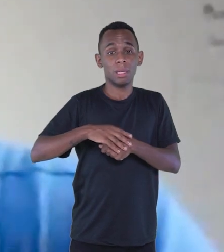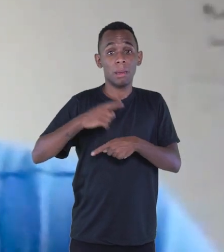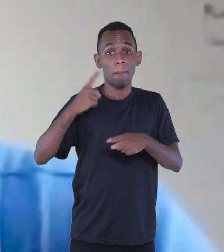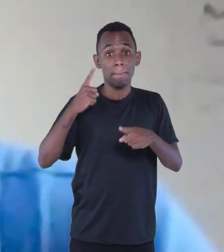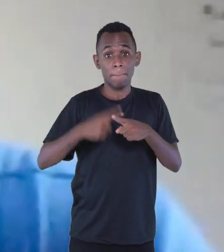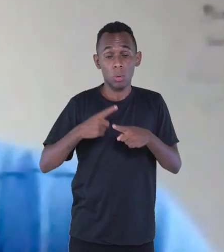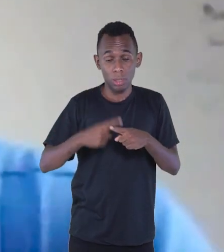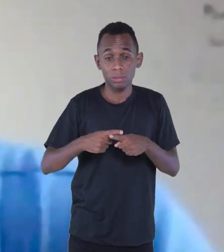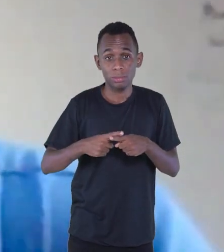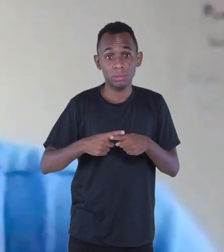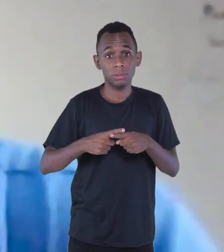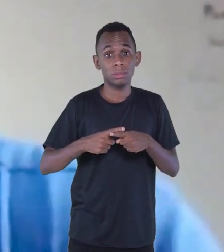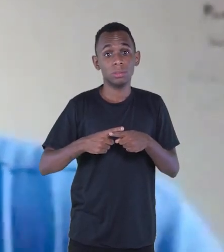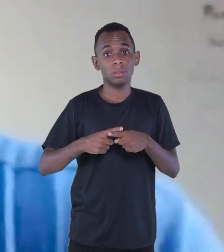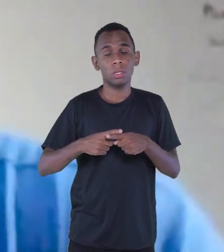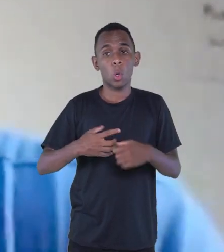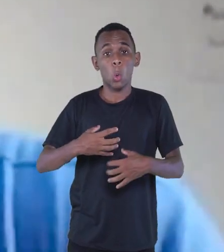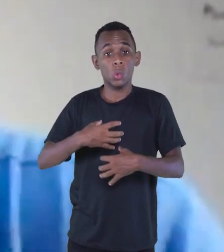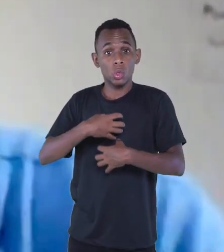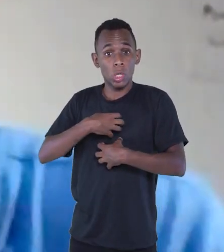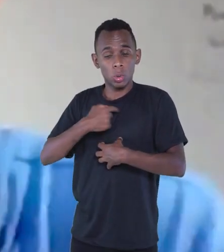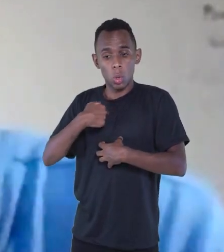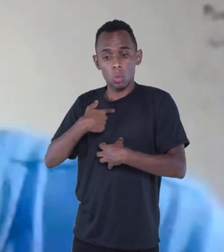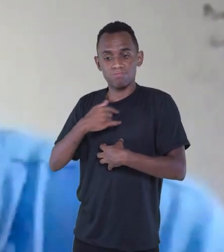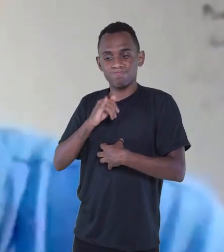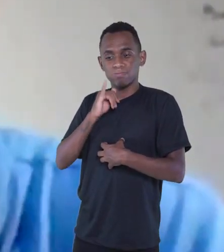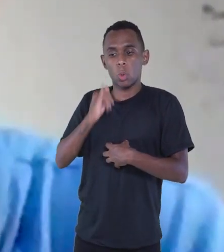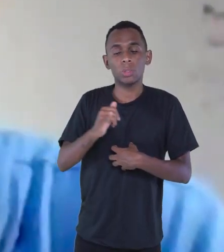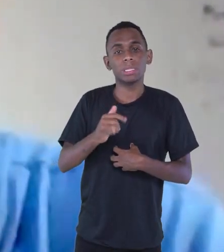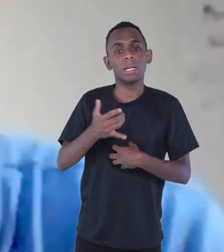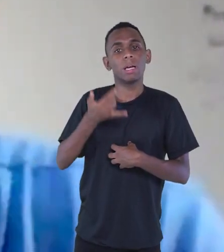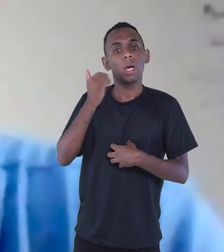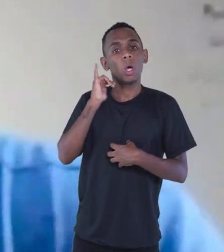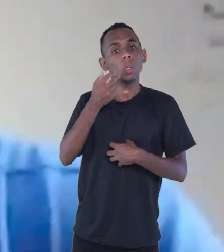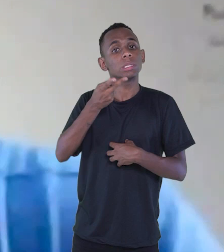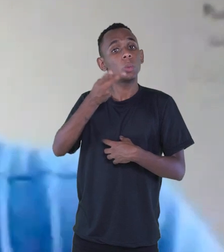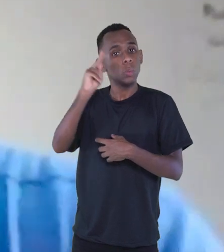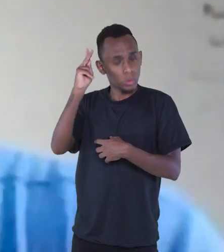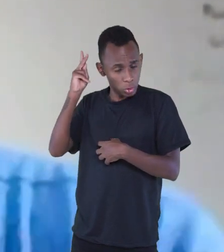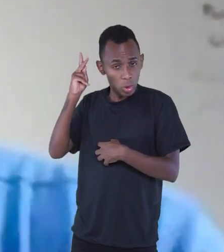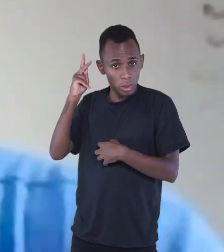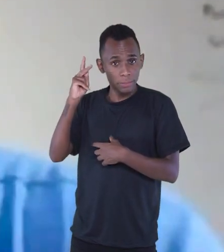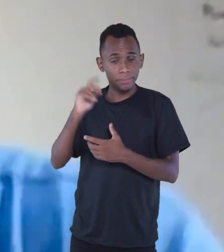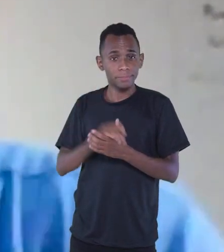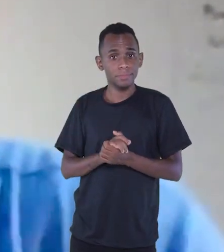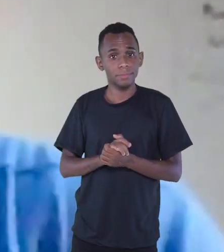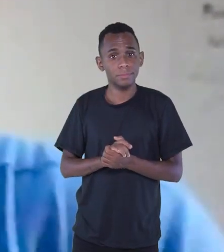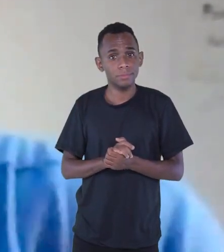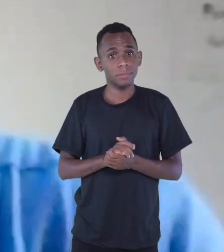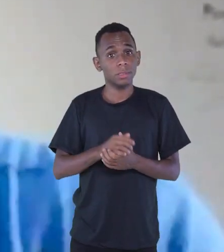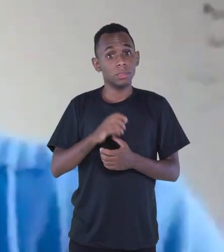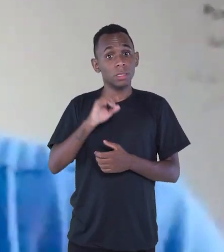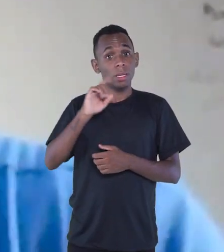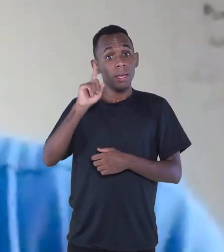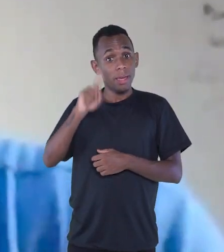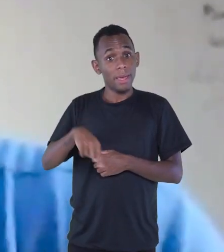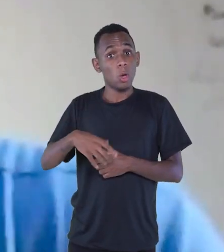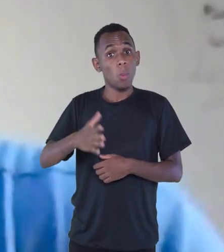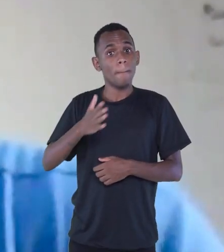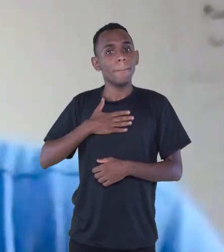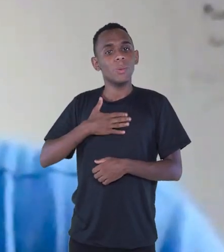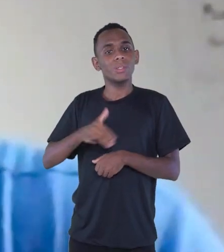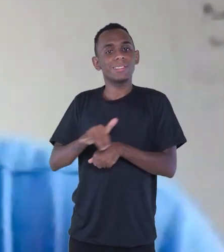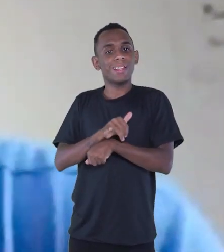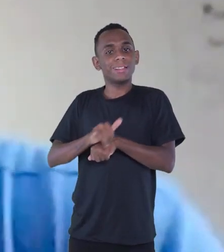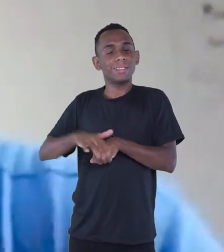Porque o jeito de eu contar uma história, como o João Giló, por exemplo, é só o meu jeito de